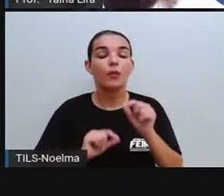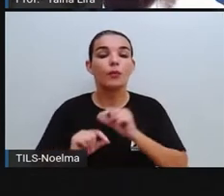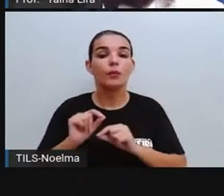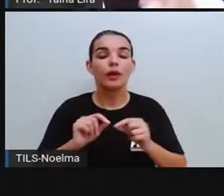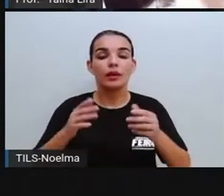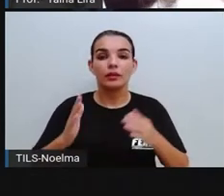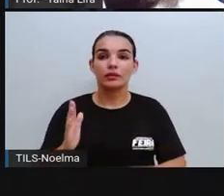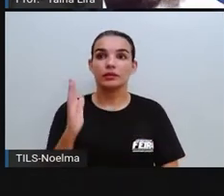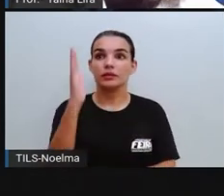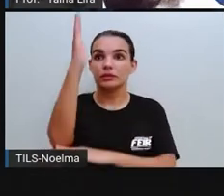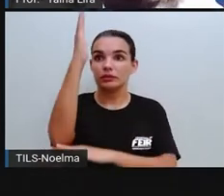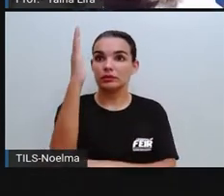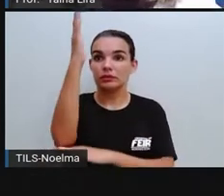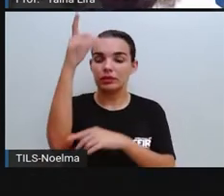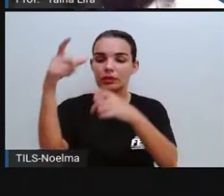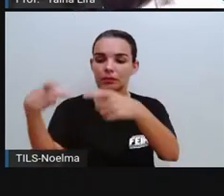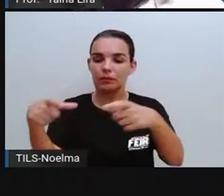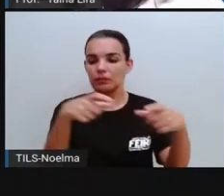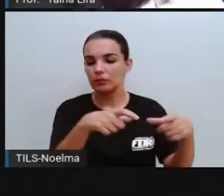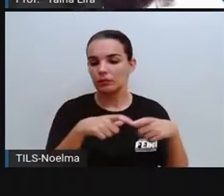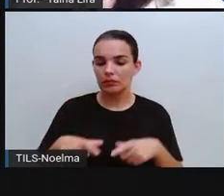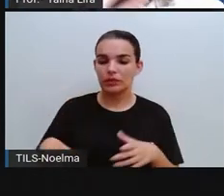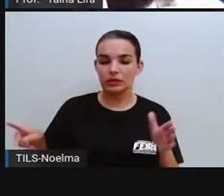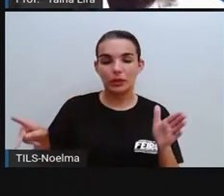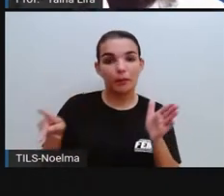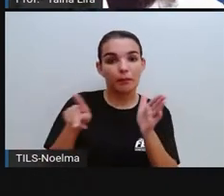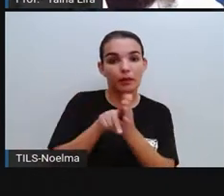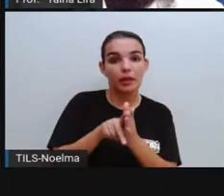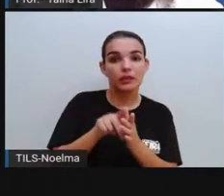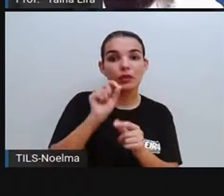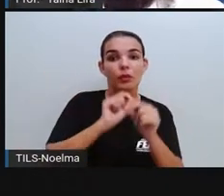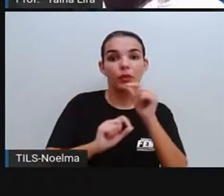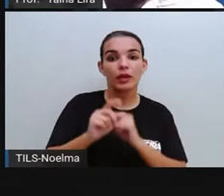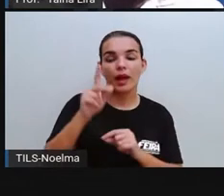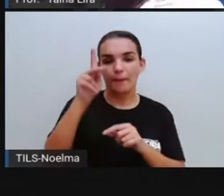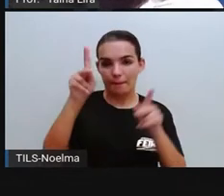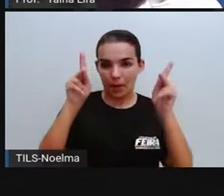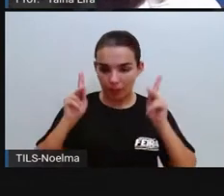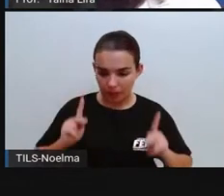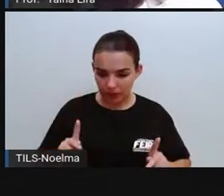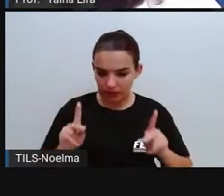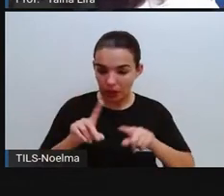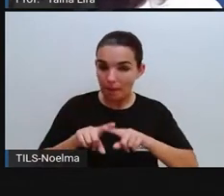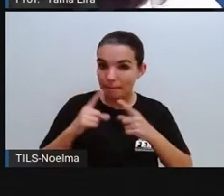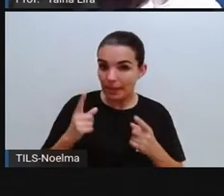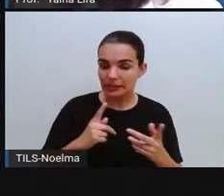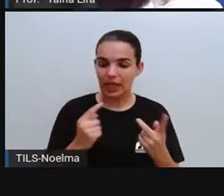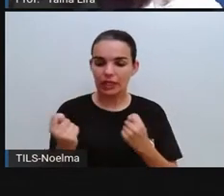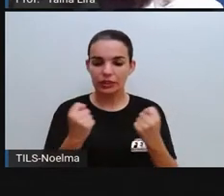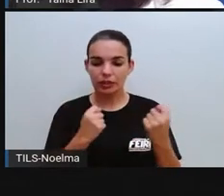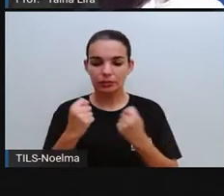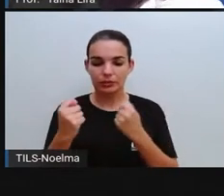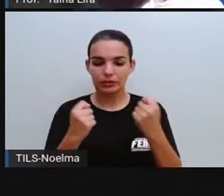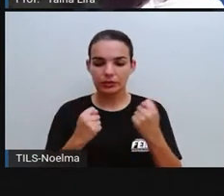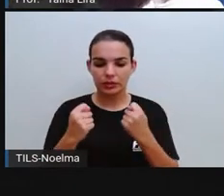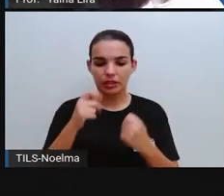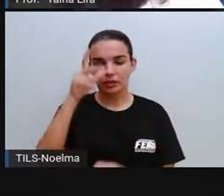públicos, são espaços públicos que pertencem à população e que são administrados pela